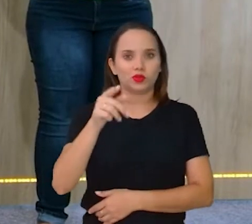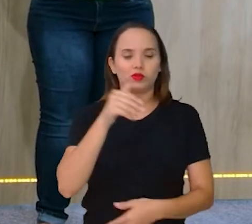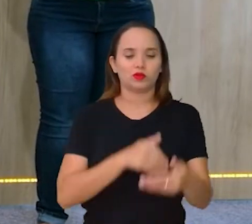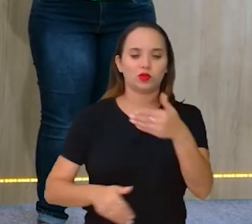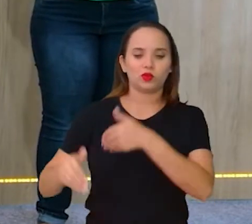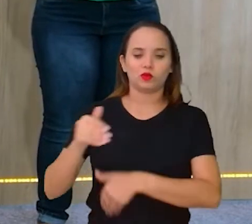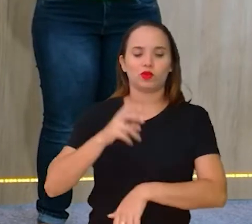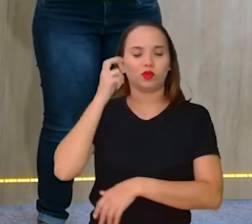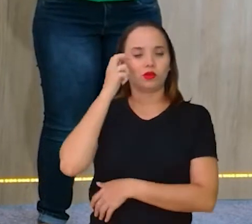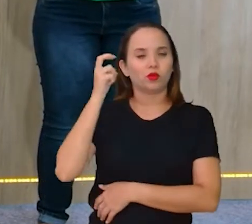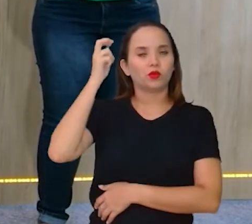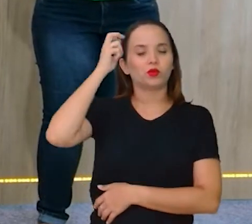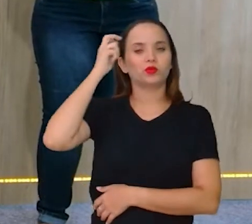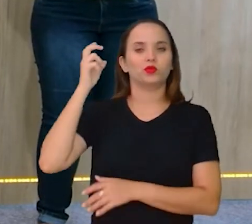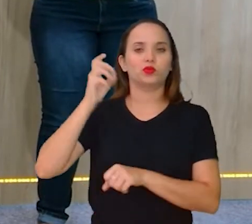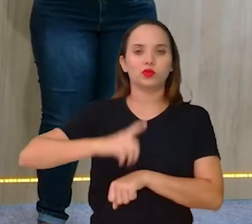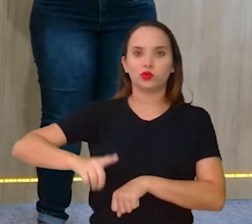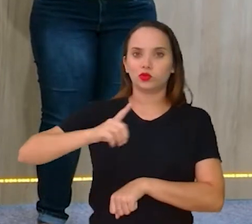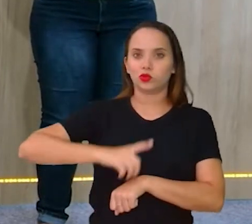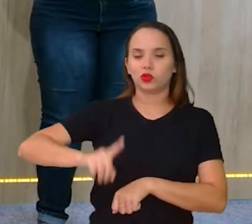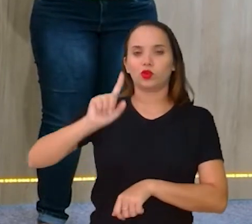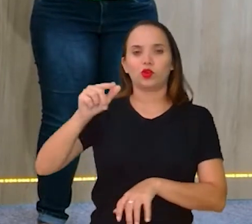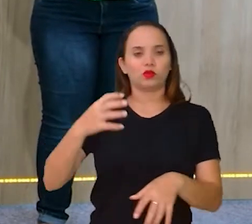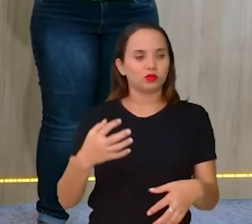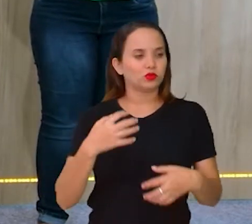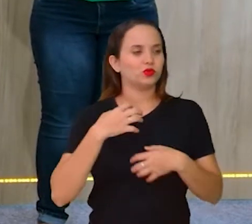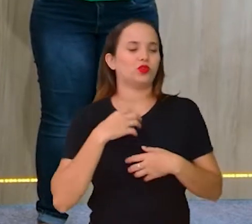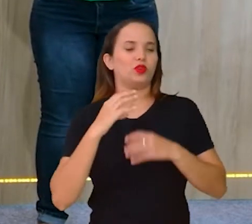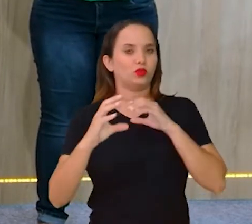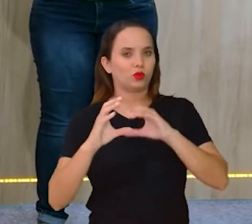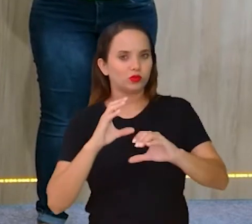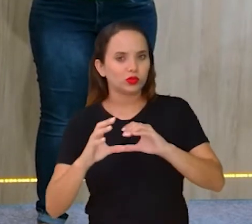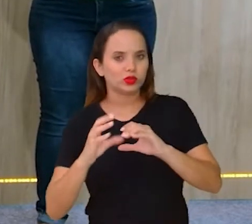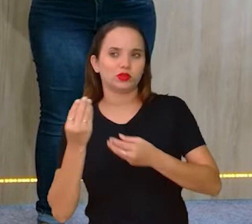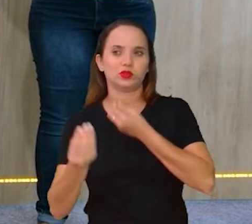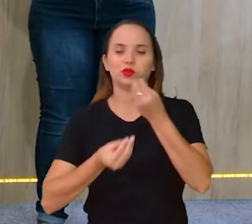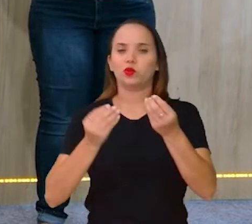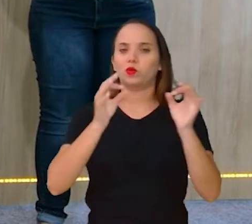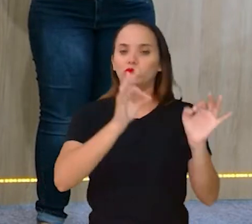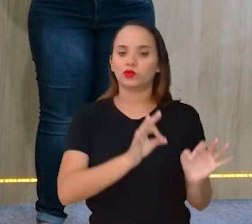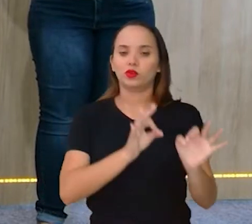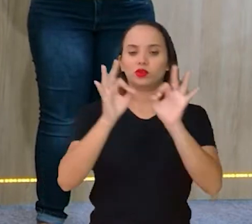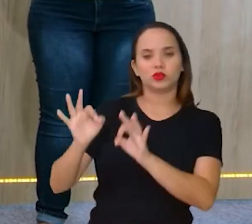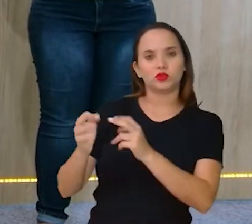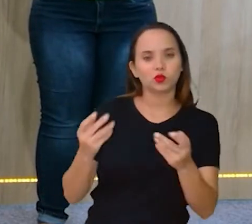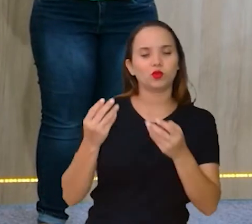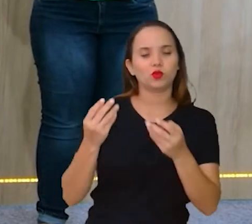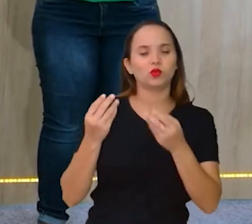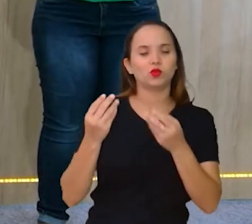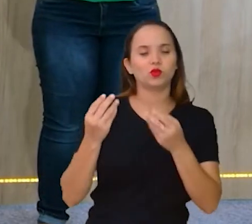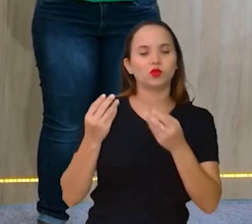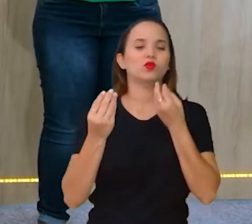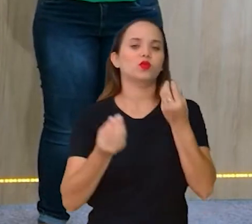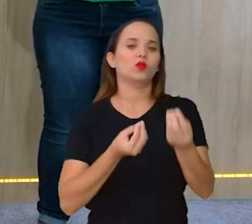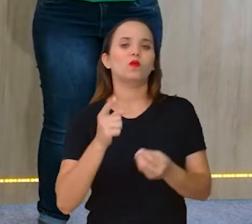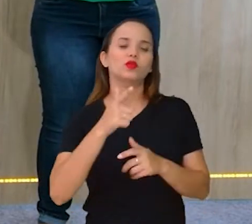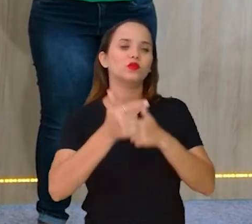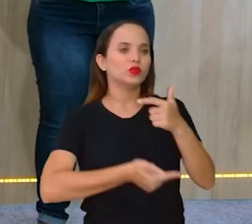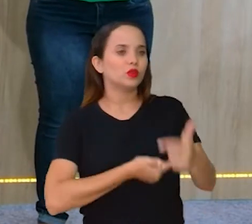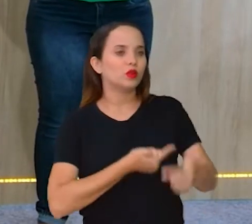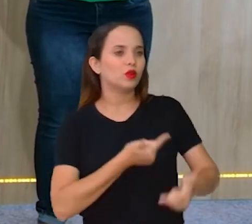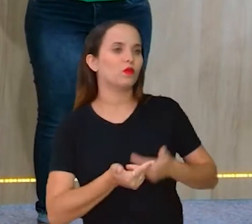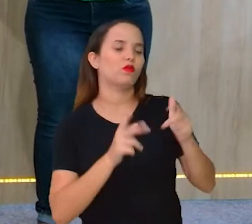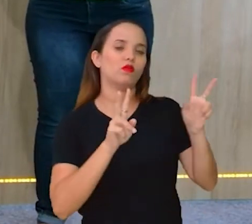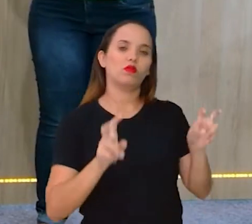digital, né? Ou seja, o modo como você se comunica, o modo como você vai assistir algo, como você vai trabalhar, por exemplo,